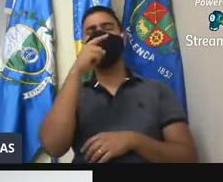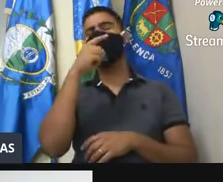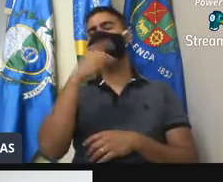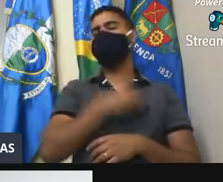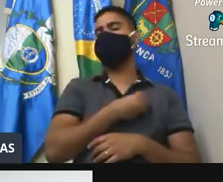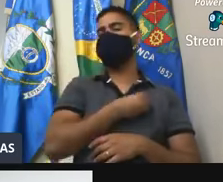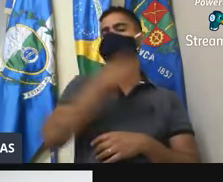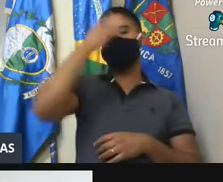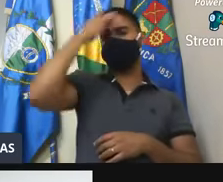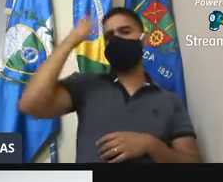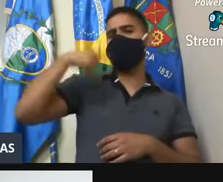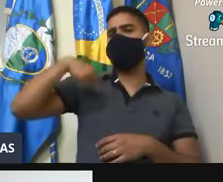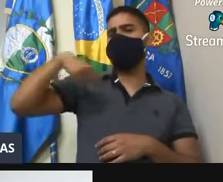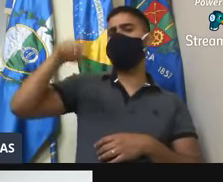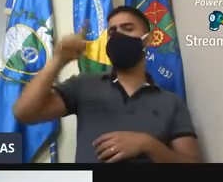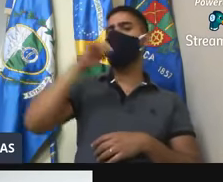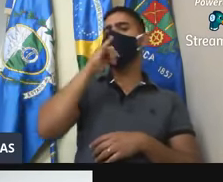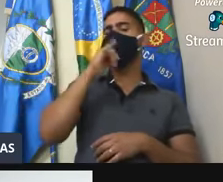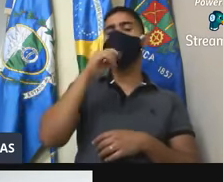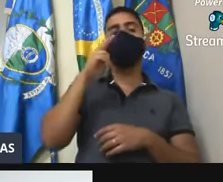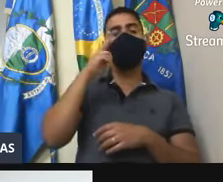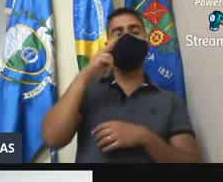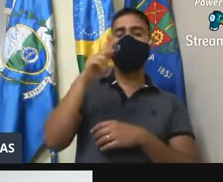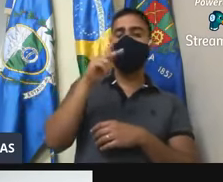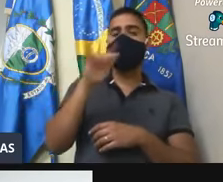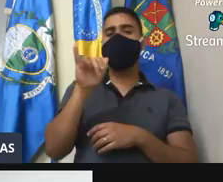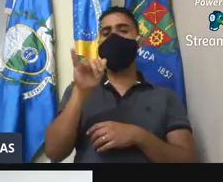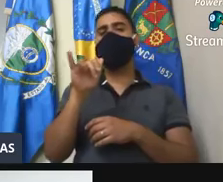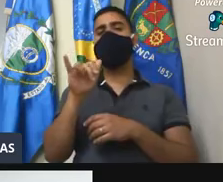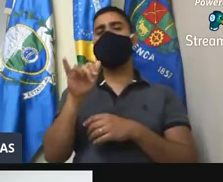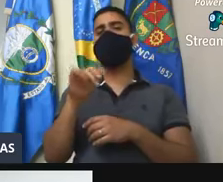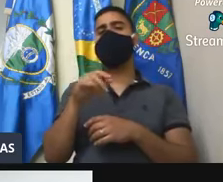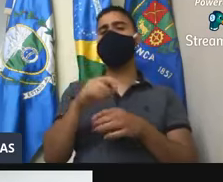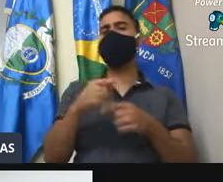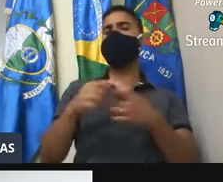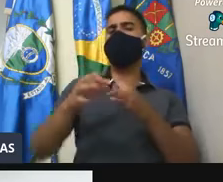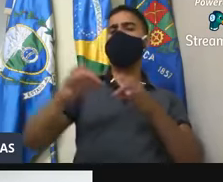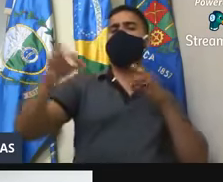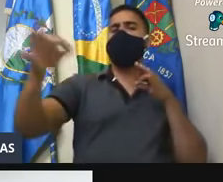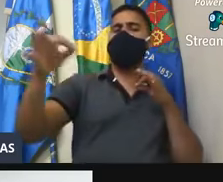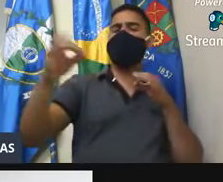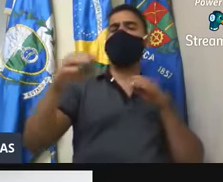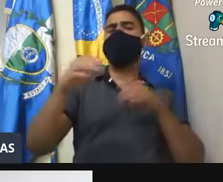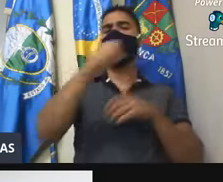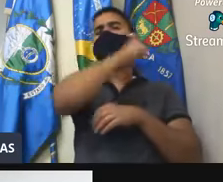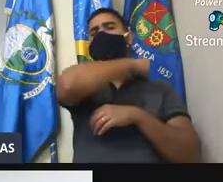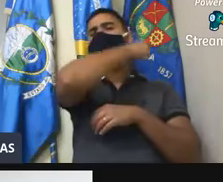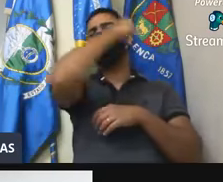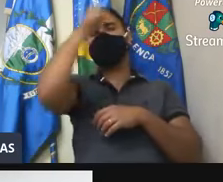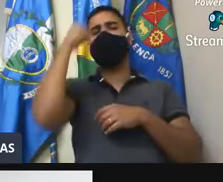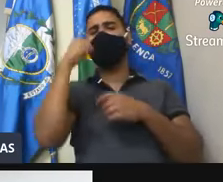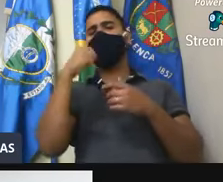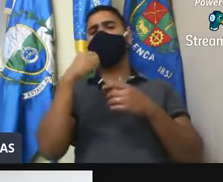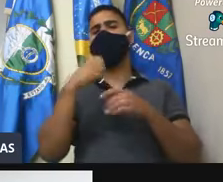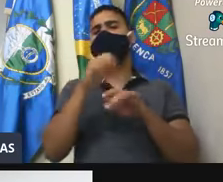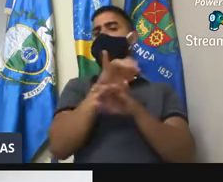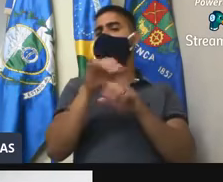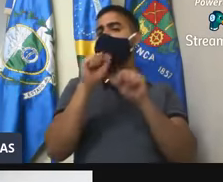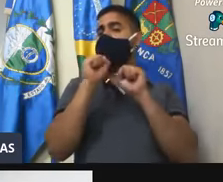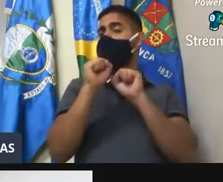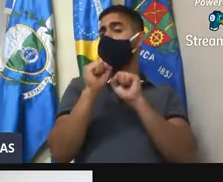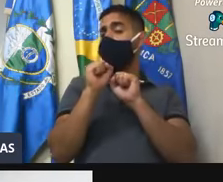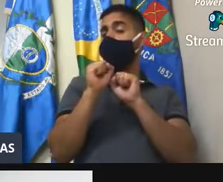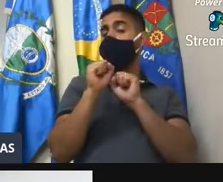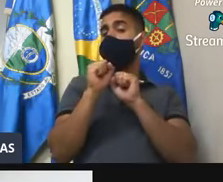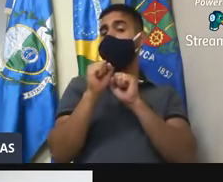ida das pessoas no Rancho Novo, ver os pais, tem gente de lá que mora aqui, daqui que mora lá, às Santo Isabel, a mesma coisa, conservatória, se fosse possível, que vocês